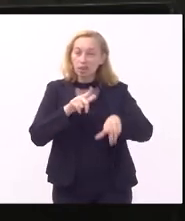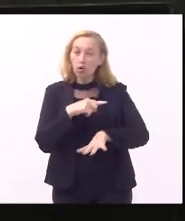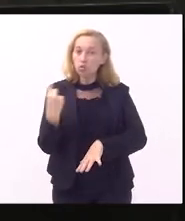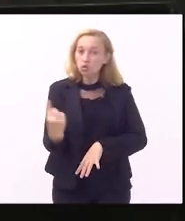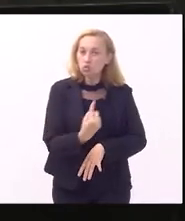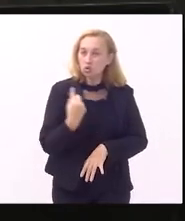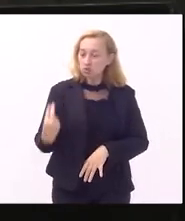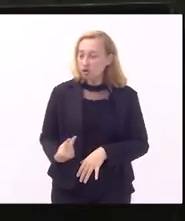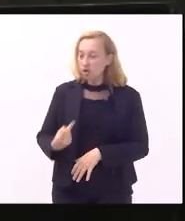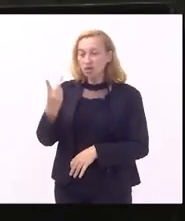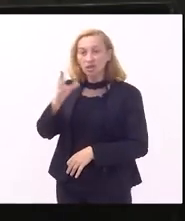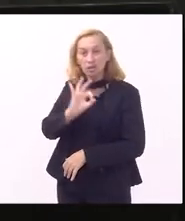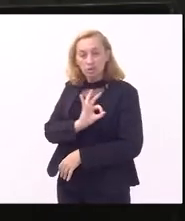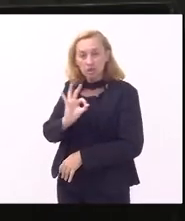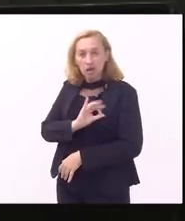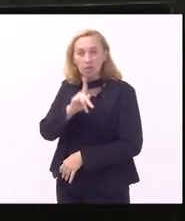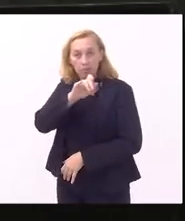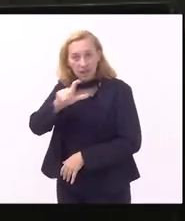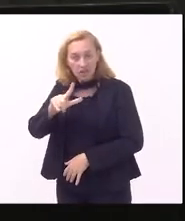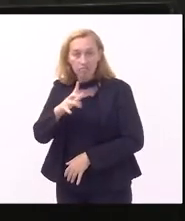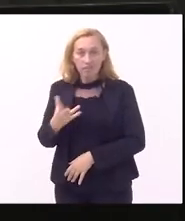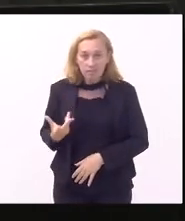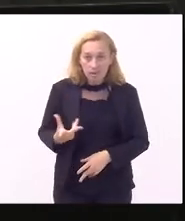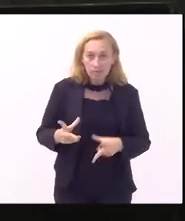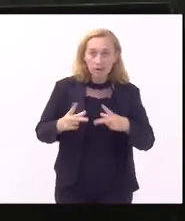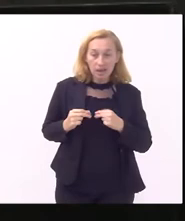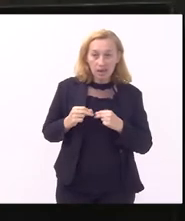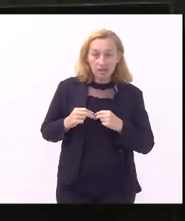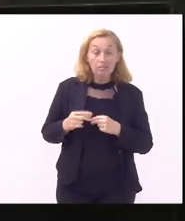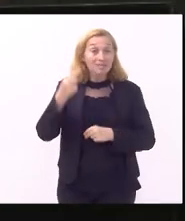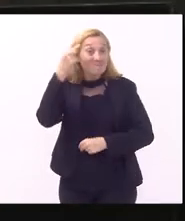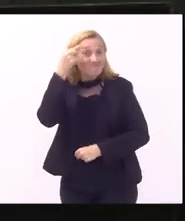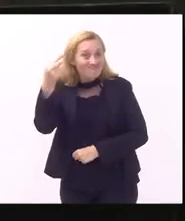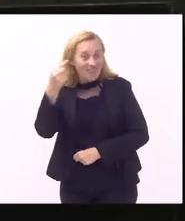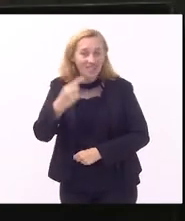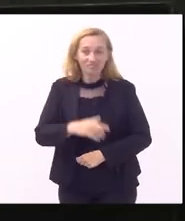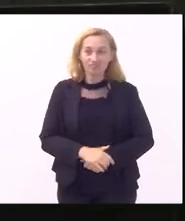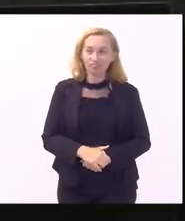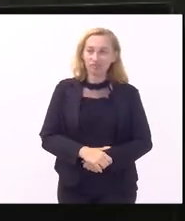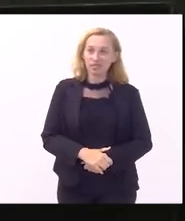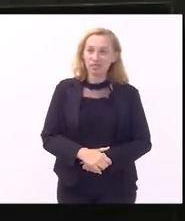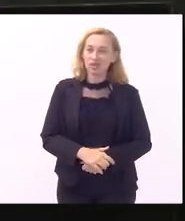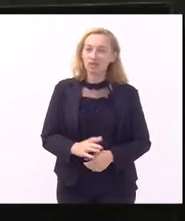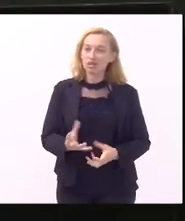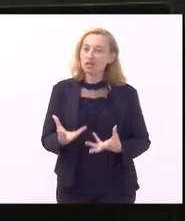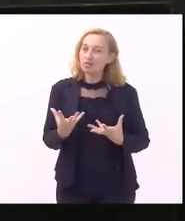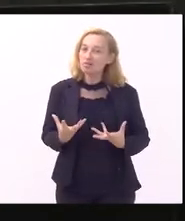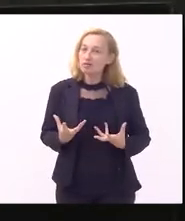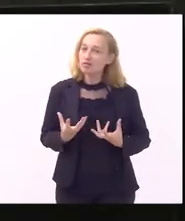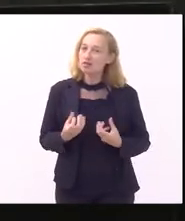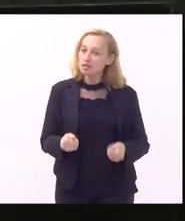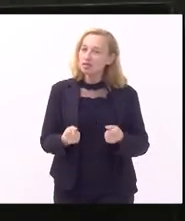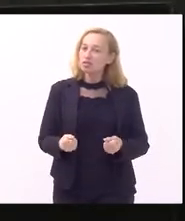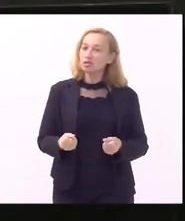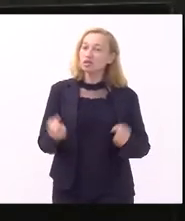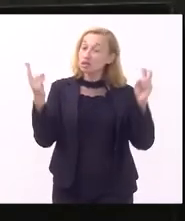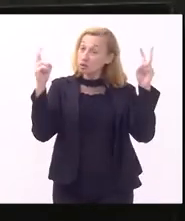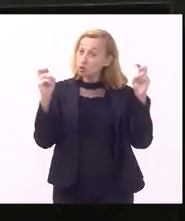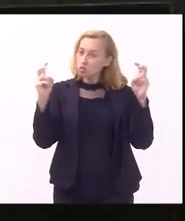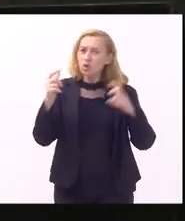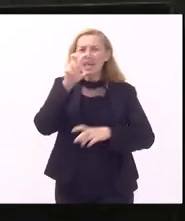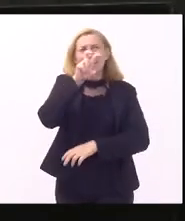honrados policiais penais merecem para se ter ideia quando a gente abraçou essa causa eram